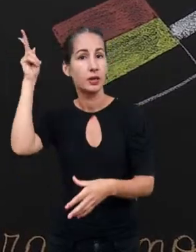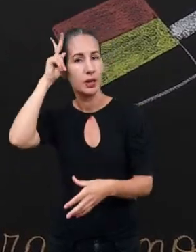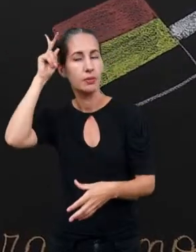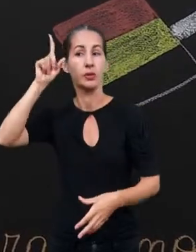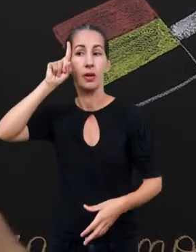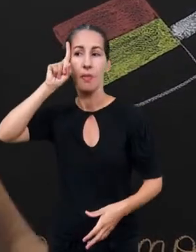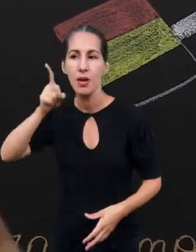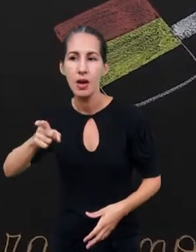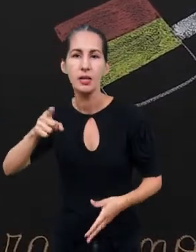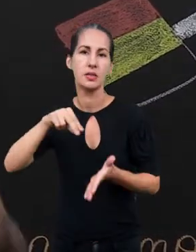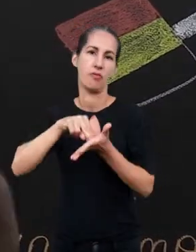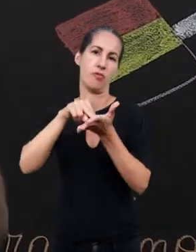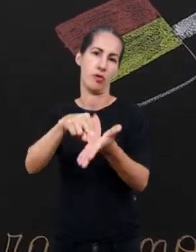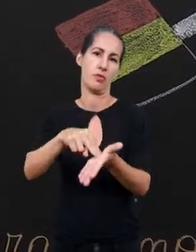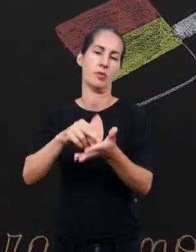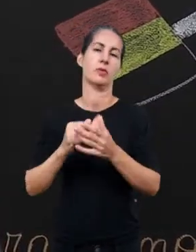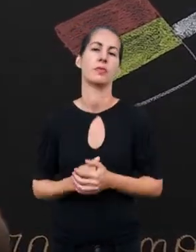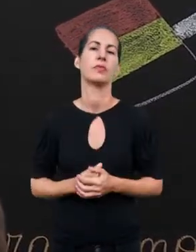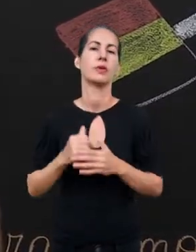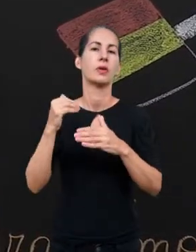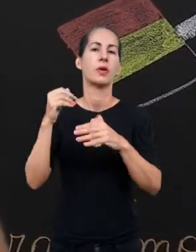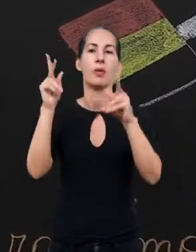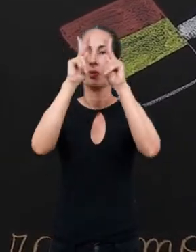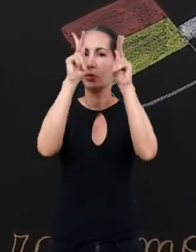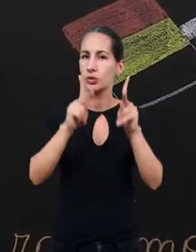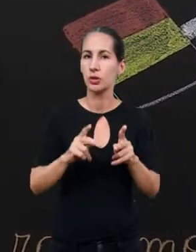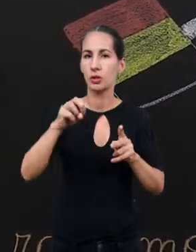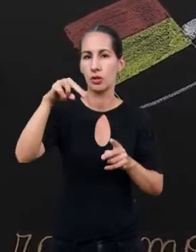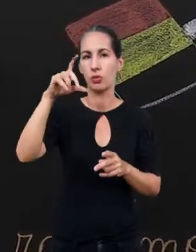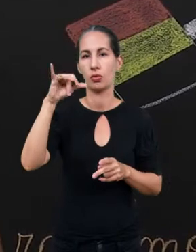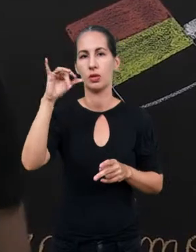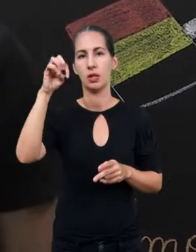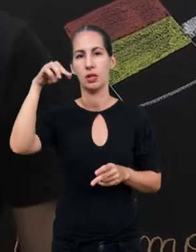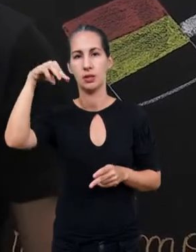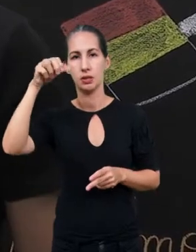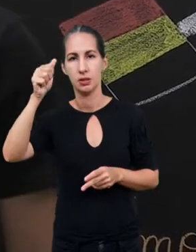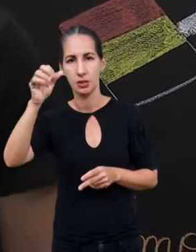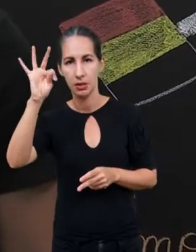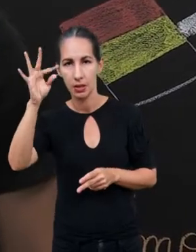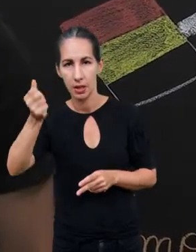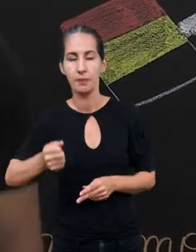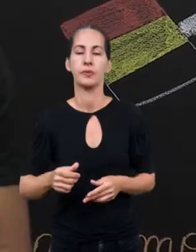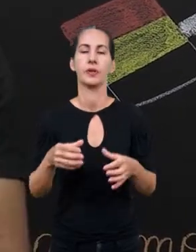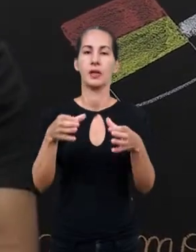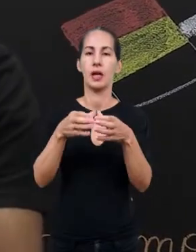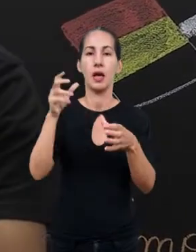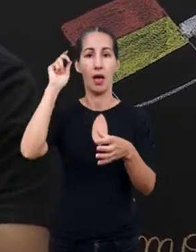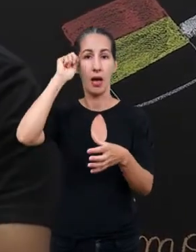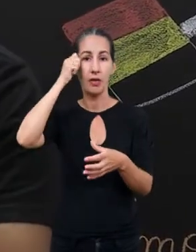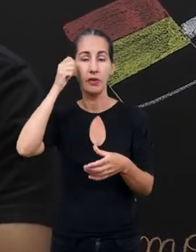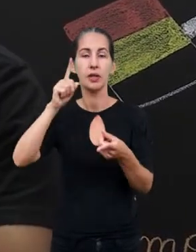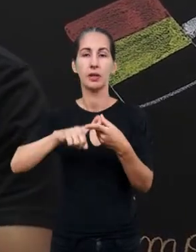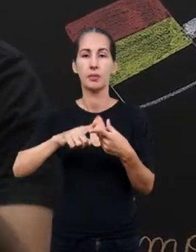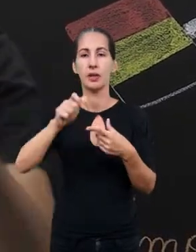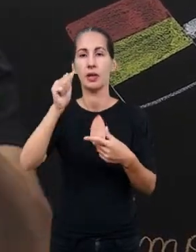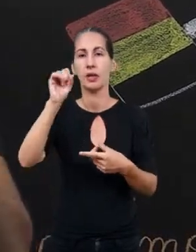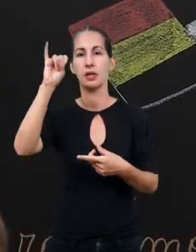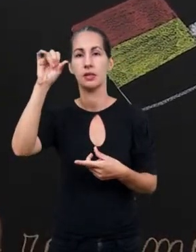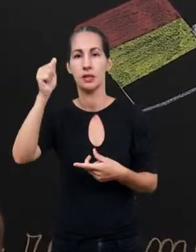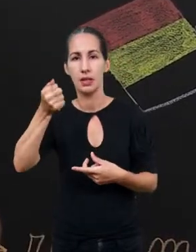dura resistência ao projeto neocolonialista. Tanto na África, quanto na Ásia.